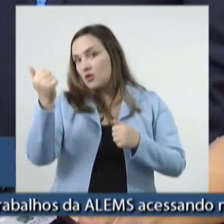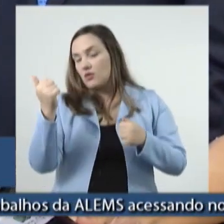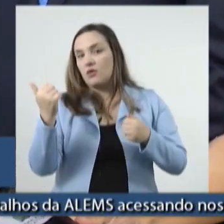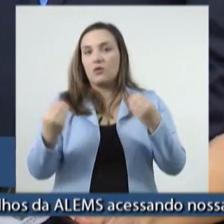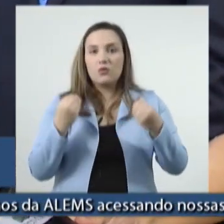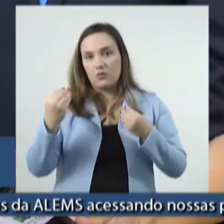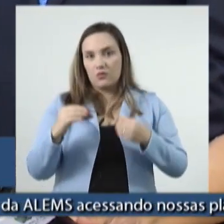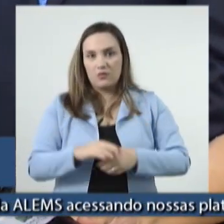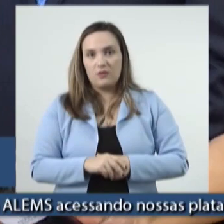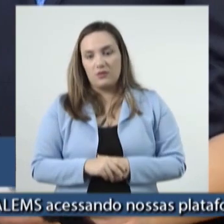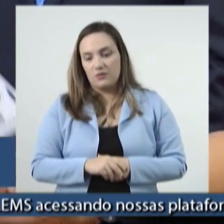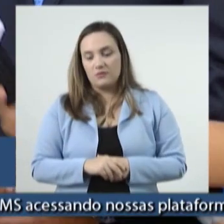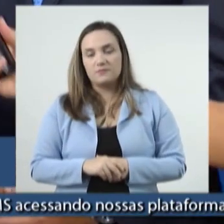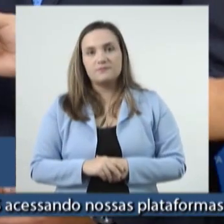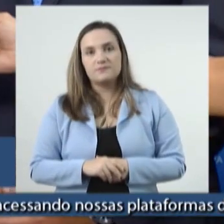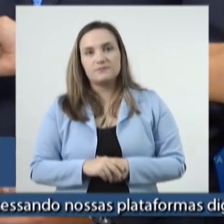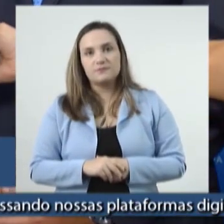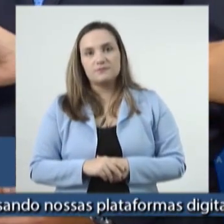a população.